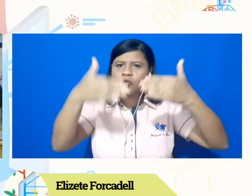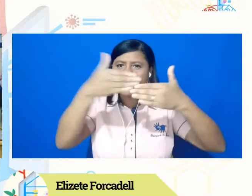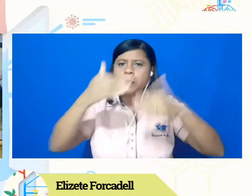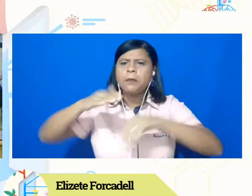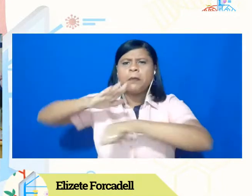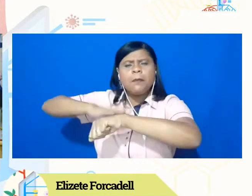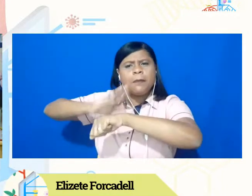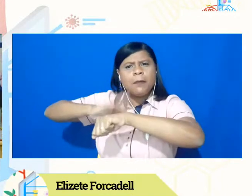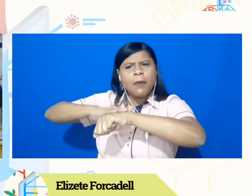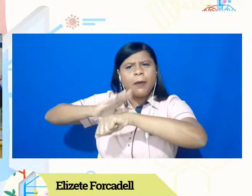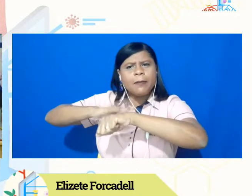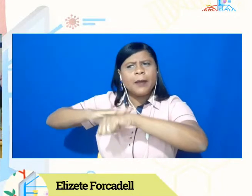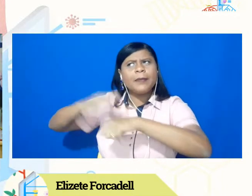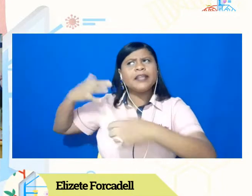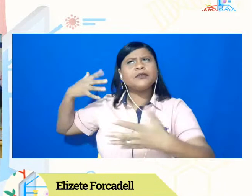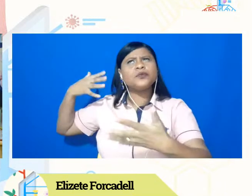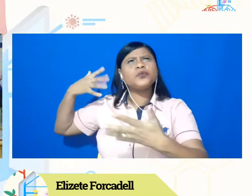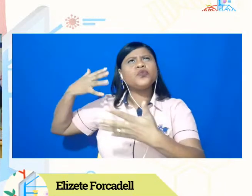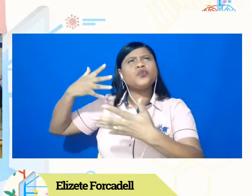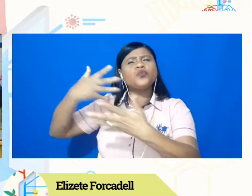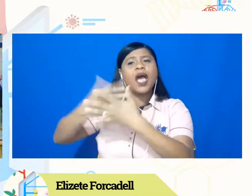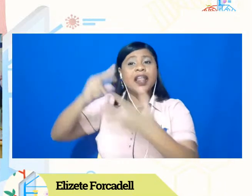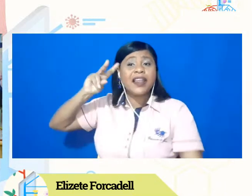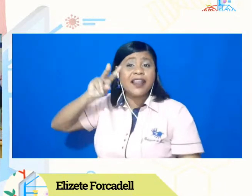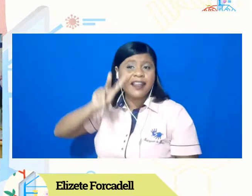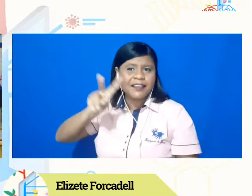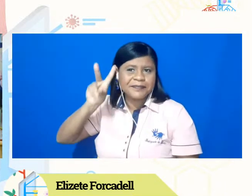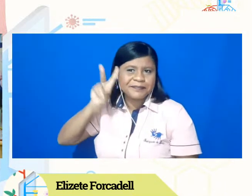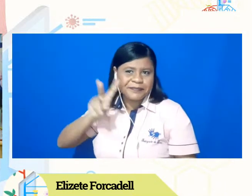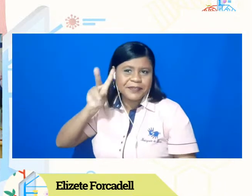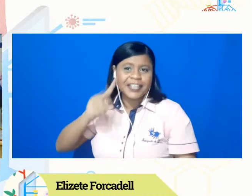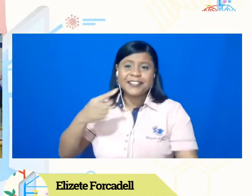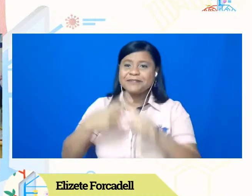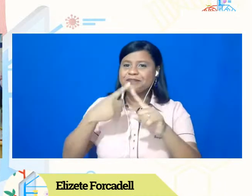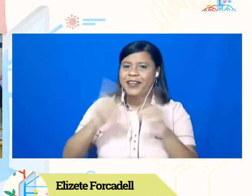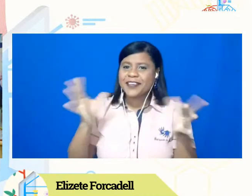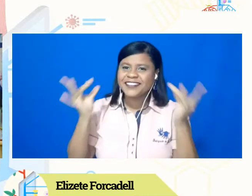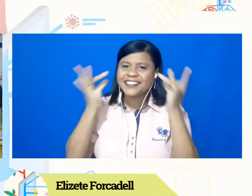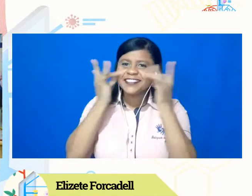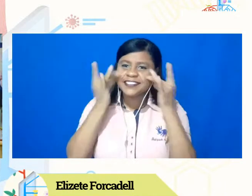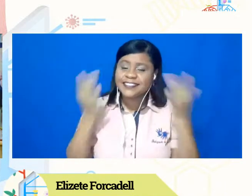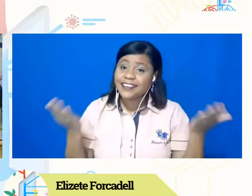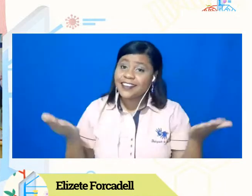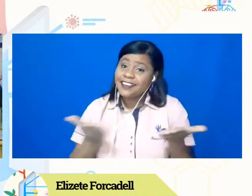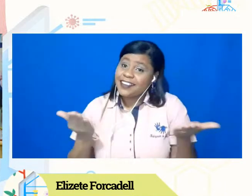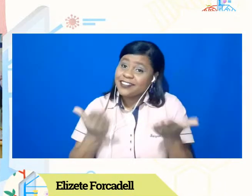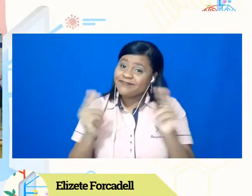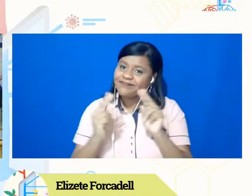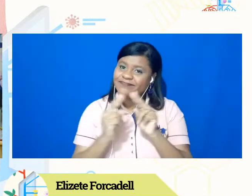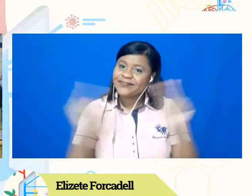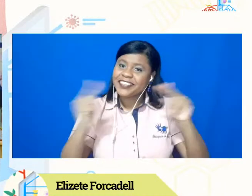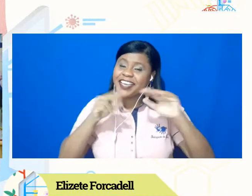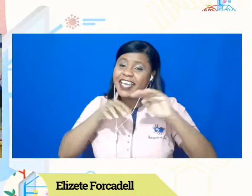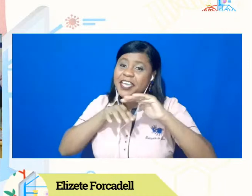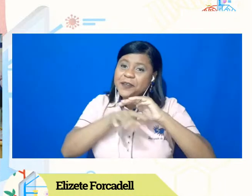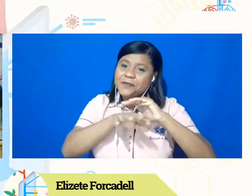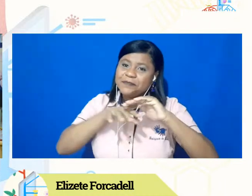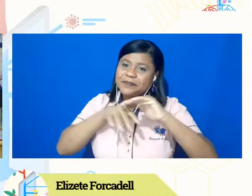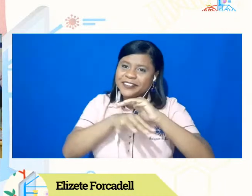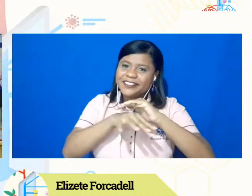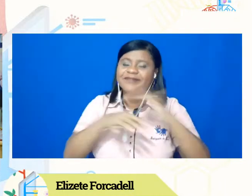são nostálgicos, porque eram presenciais e agora são remotos, mas,